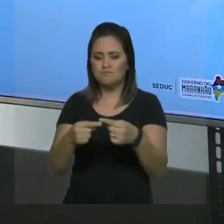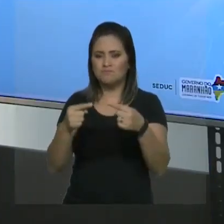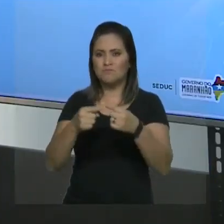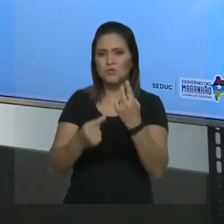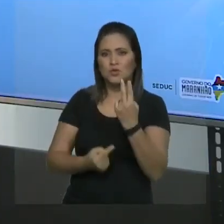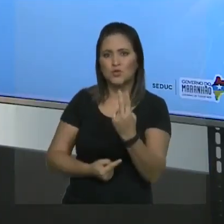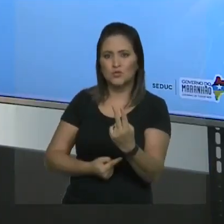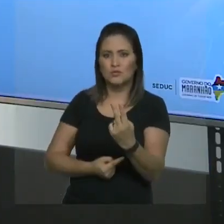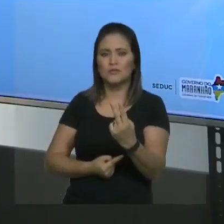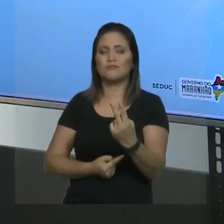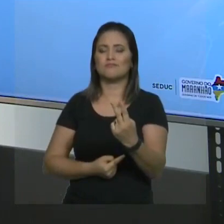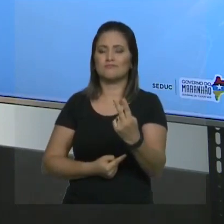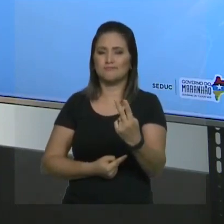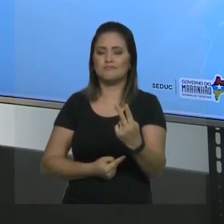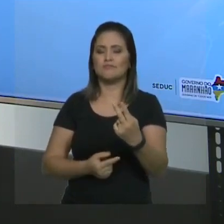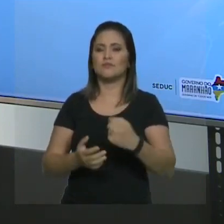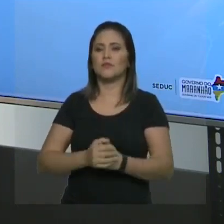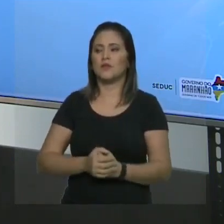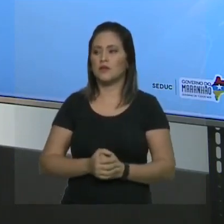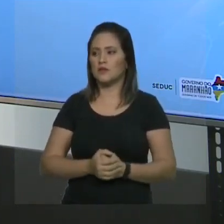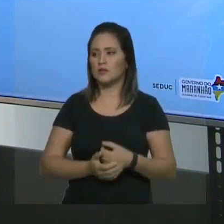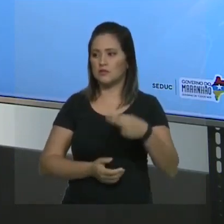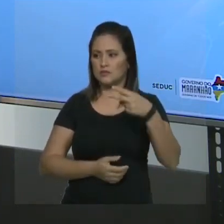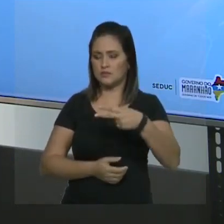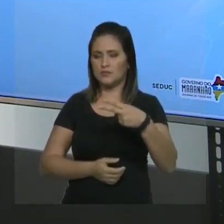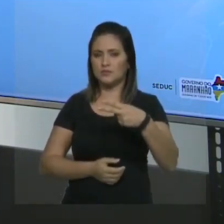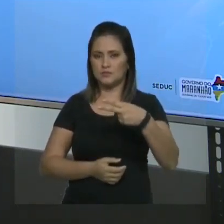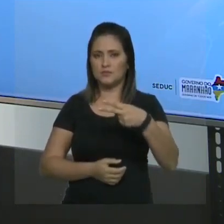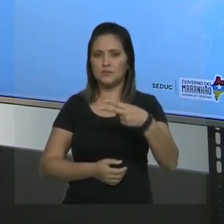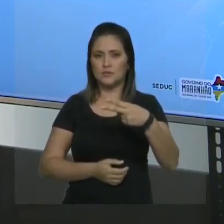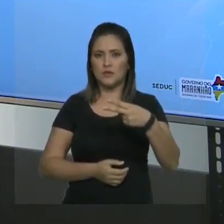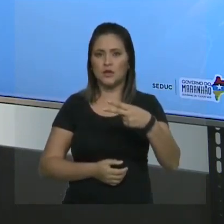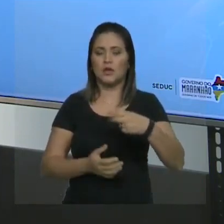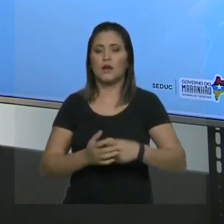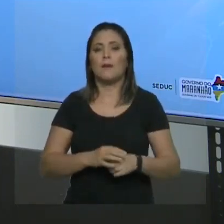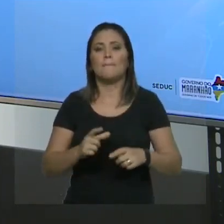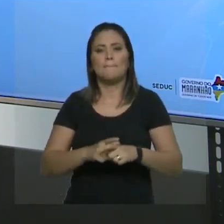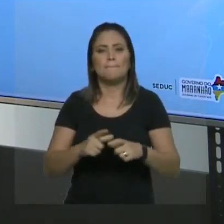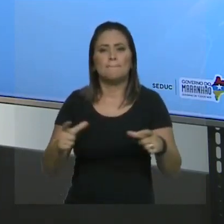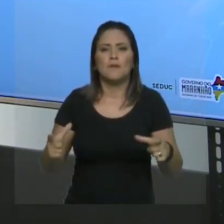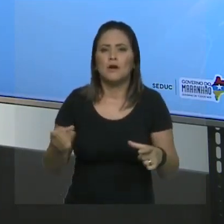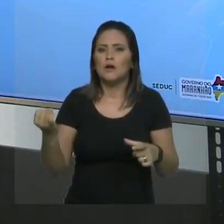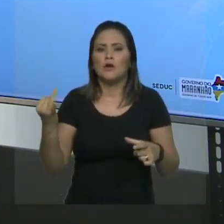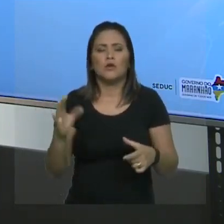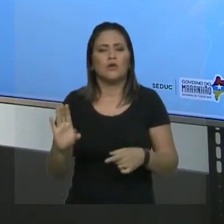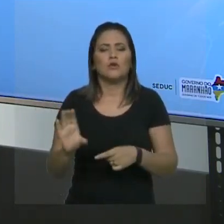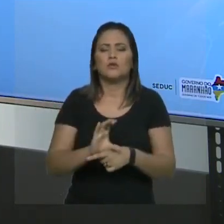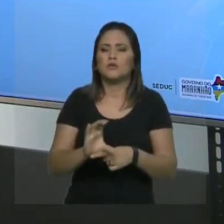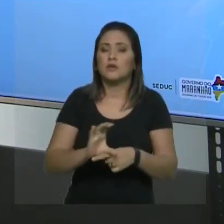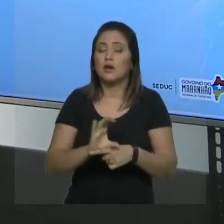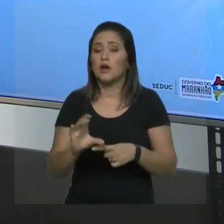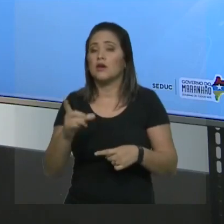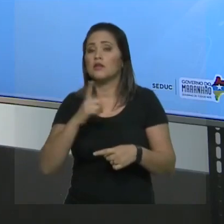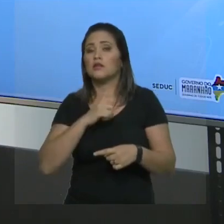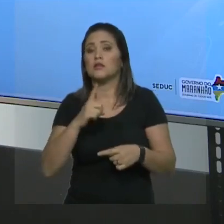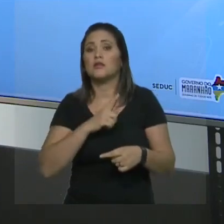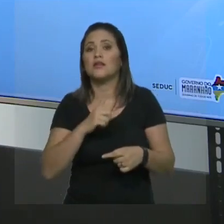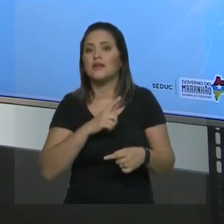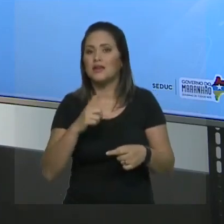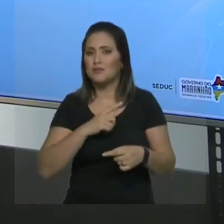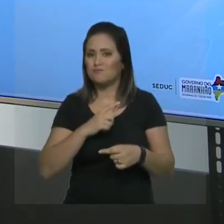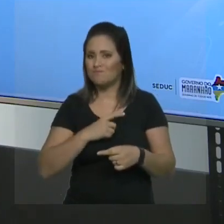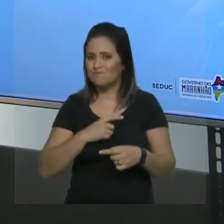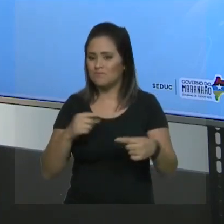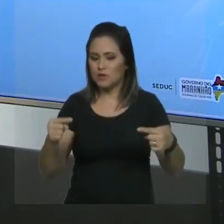cadeia principal será a maior sequência de carbonos contendo a insaturação. Você consegue localizar a cadeia principal? Vamos ver se você